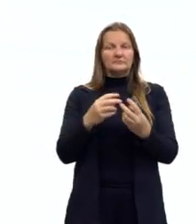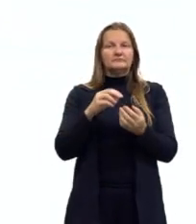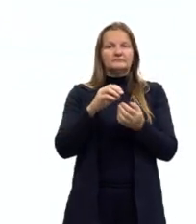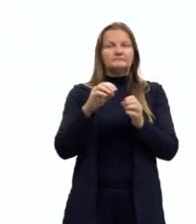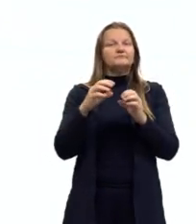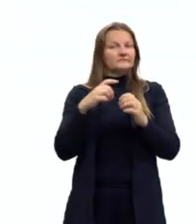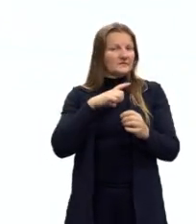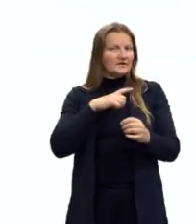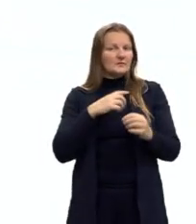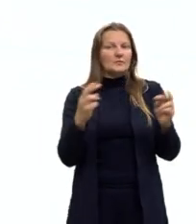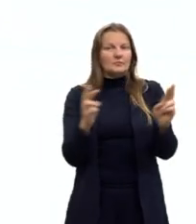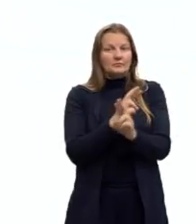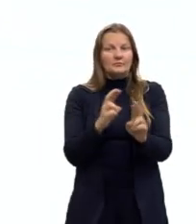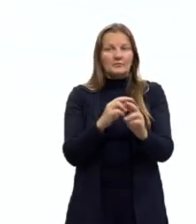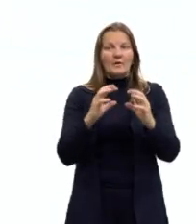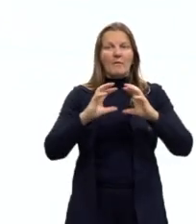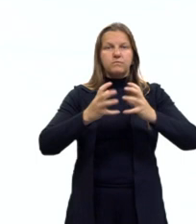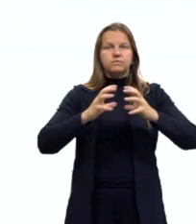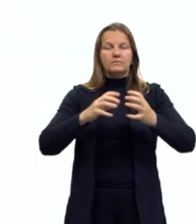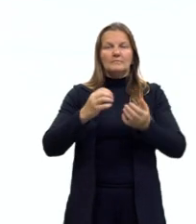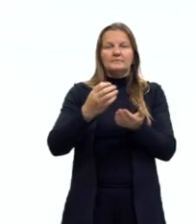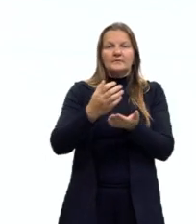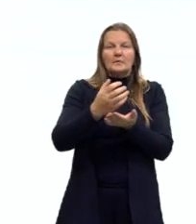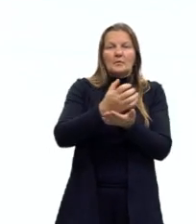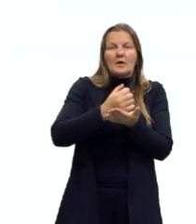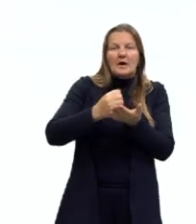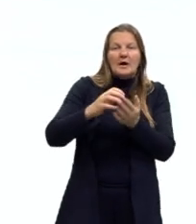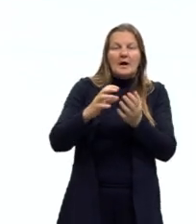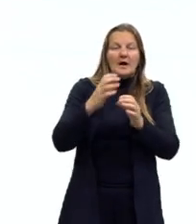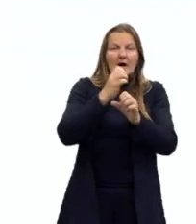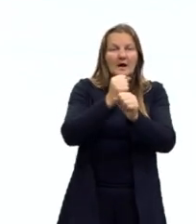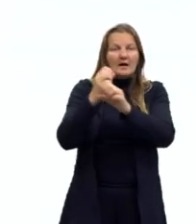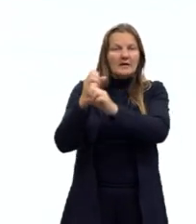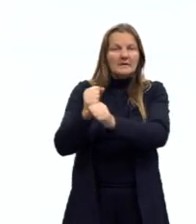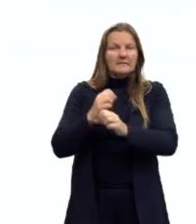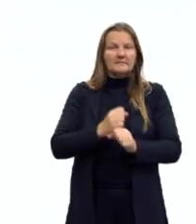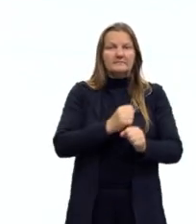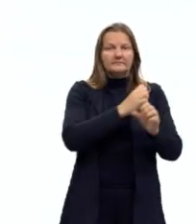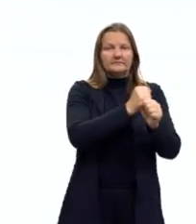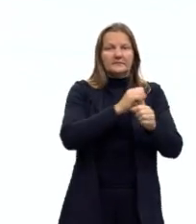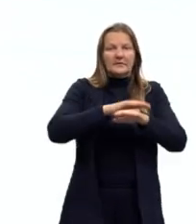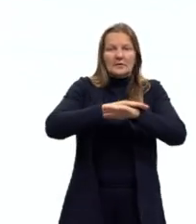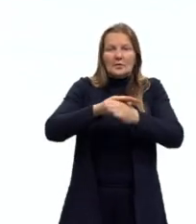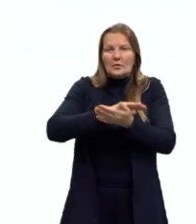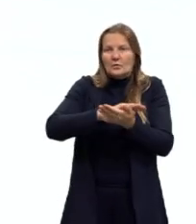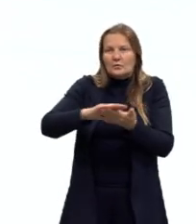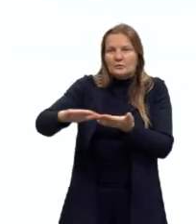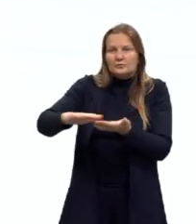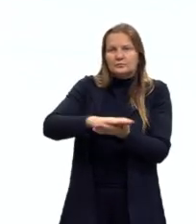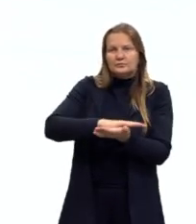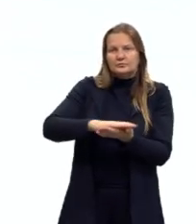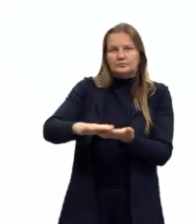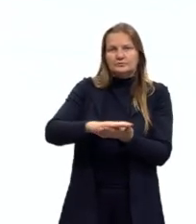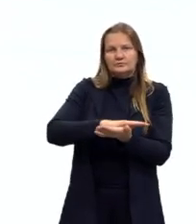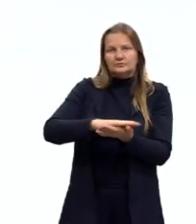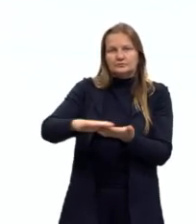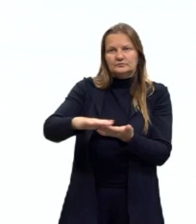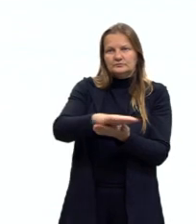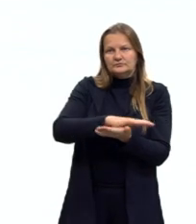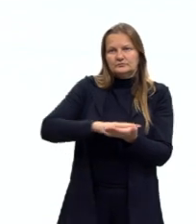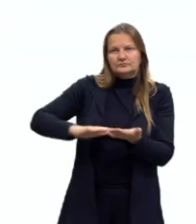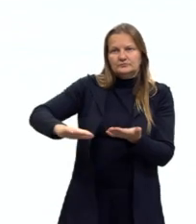a esfera. Área de um sólido geométrico então é a medida da superfície desse sólido. Nós podemos